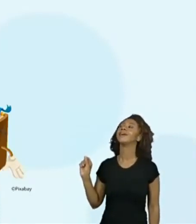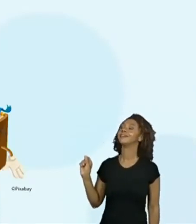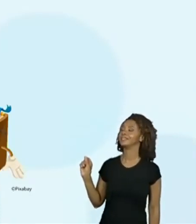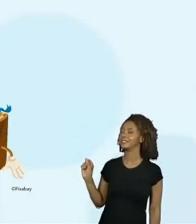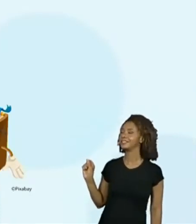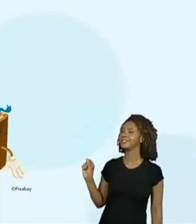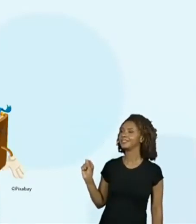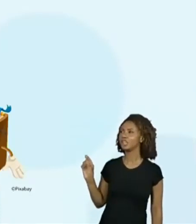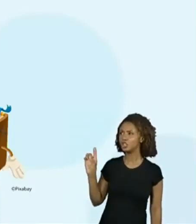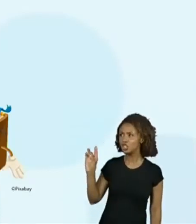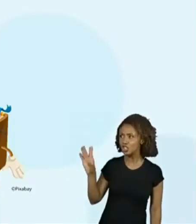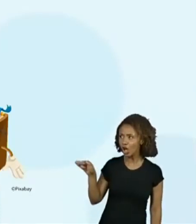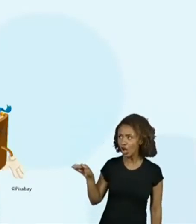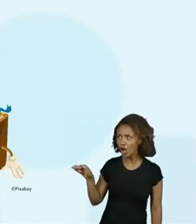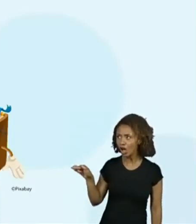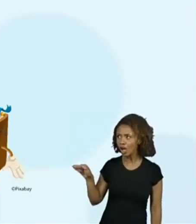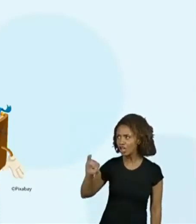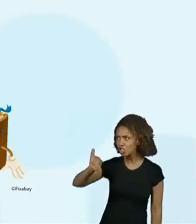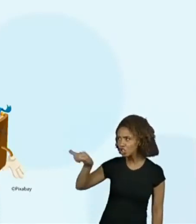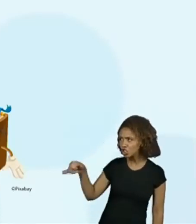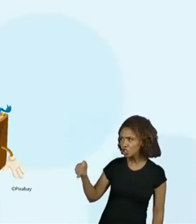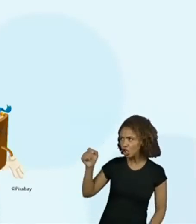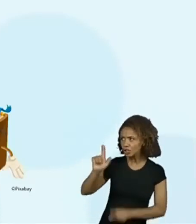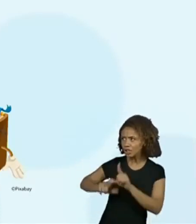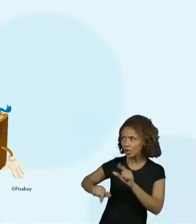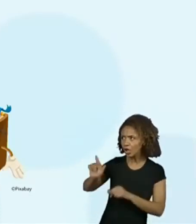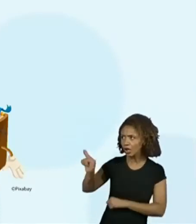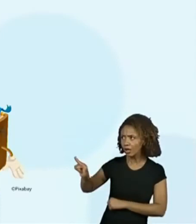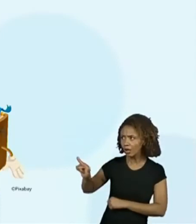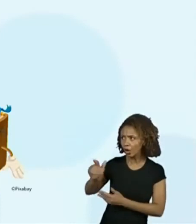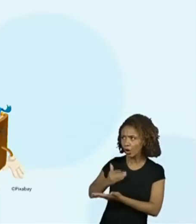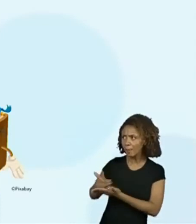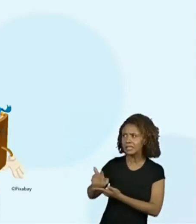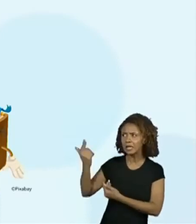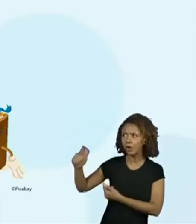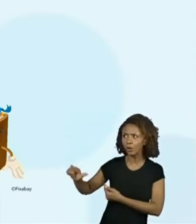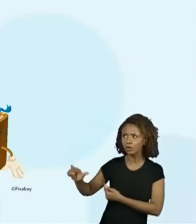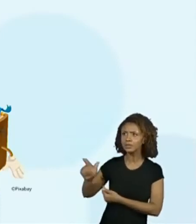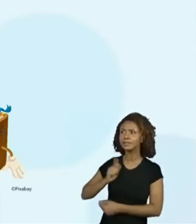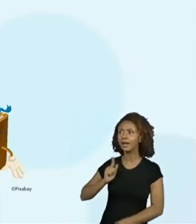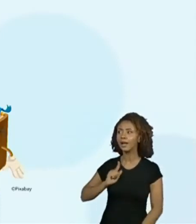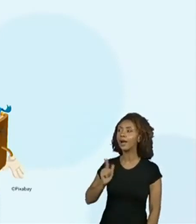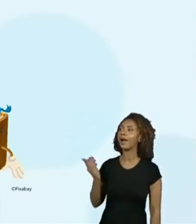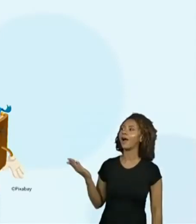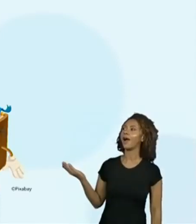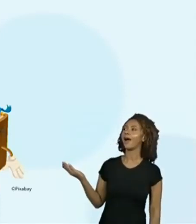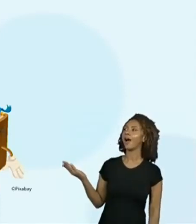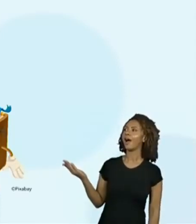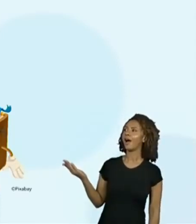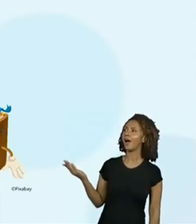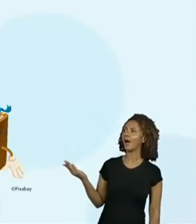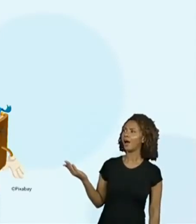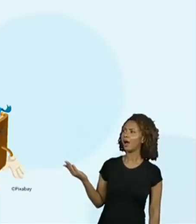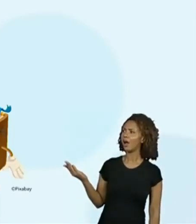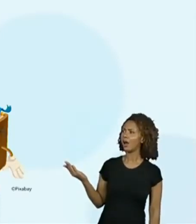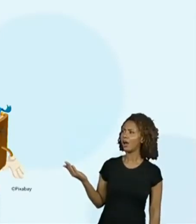E não é só esse nome que começa com essa letra. Não, tem mais. Será que termina só esse nome que começa com essa